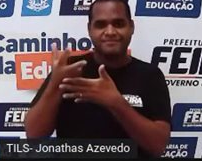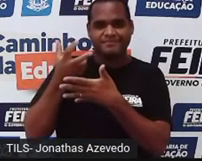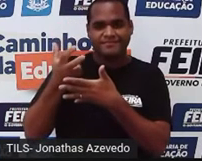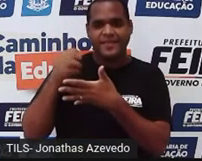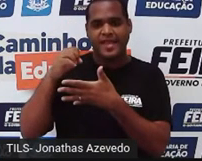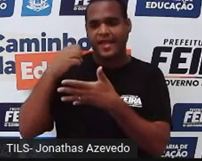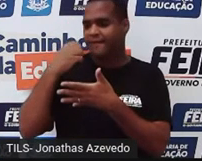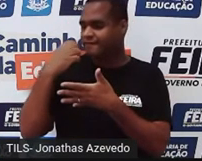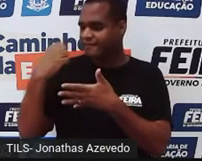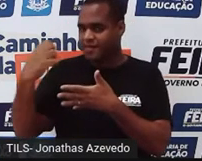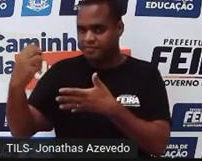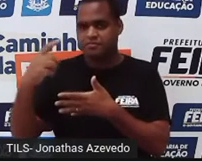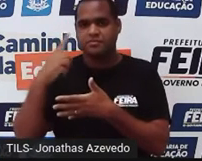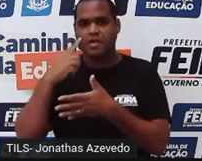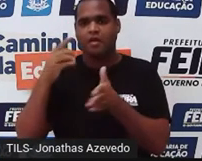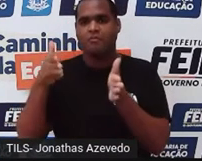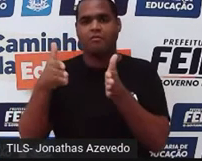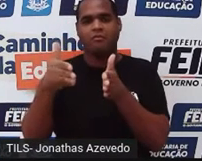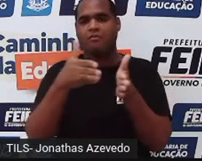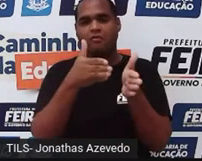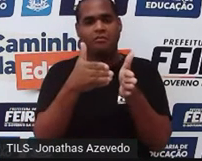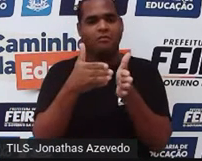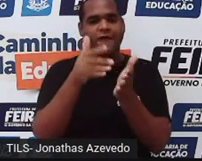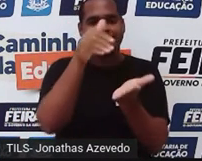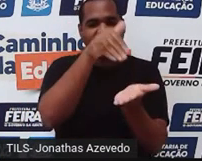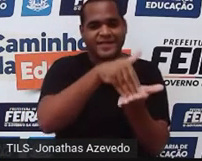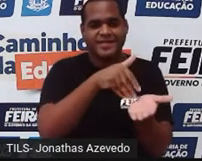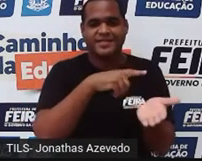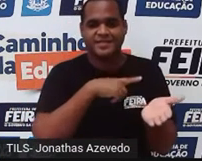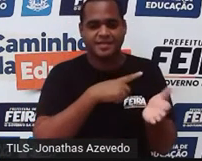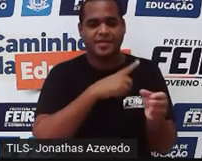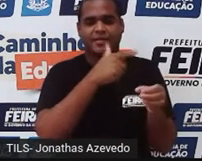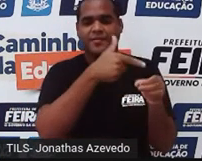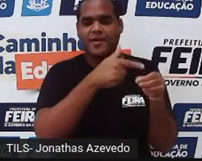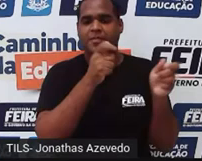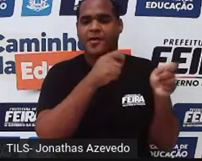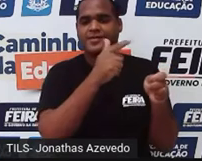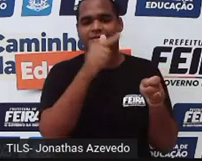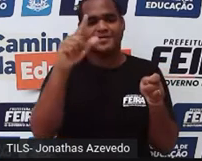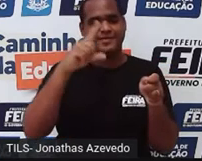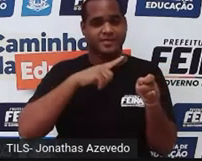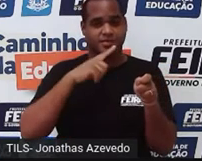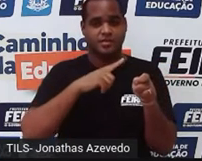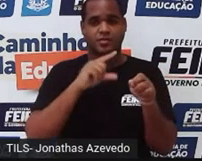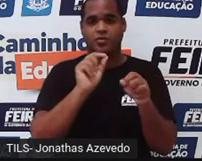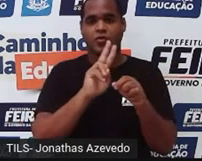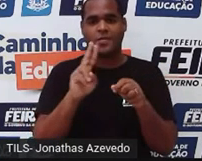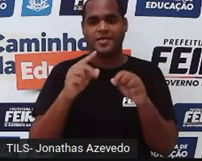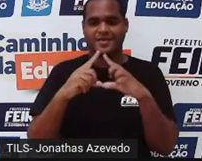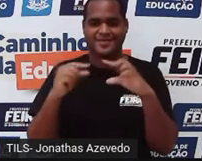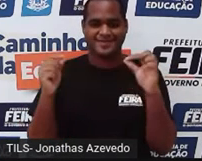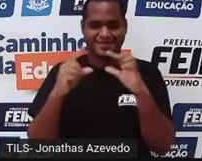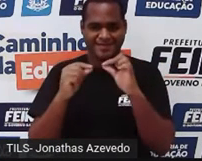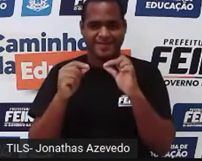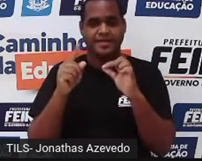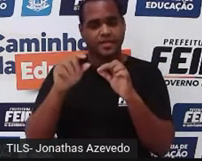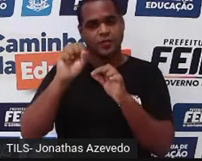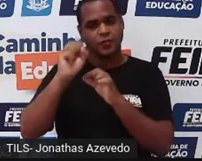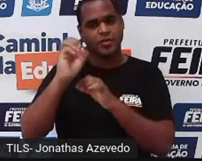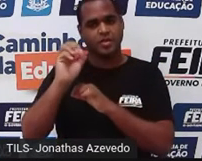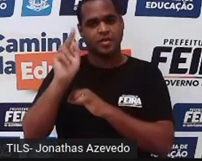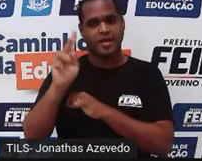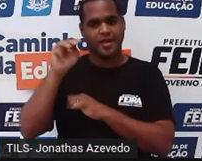que no trajeto da viagem, o último posto disponível para reabastecimento, chamado Estrela, fica a